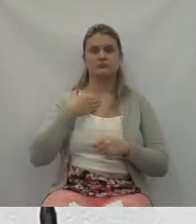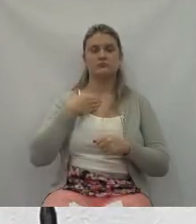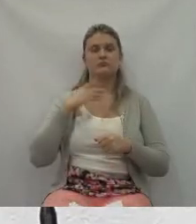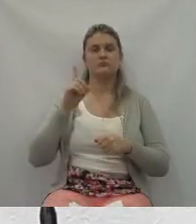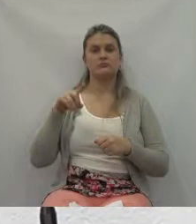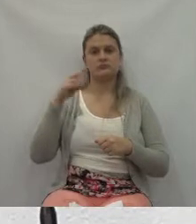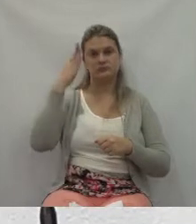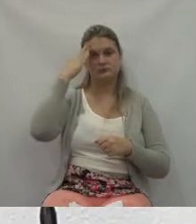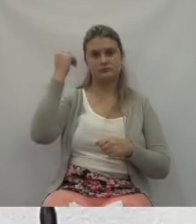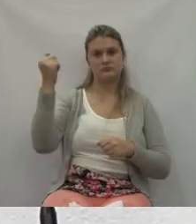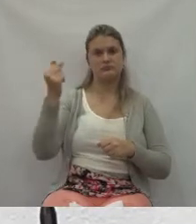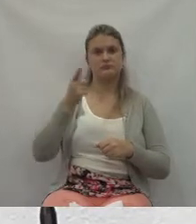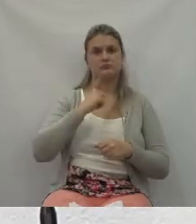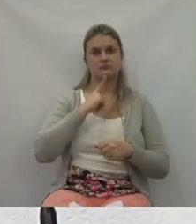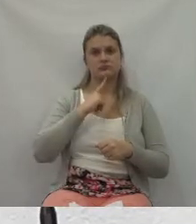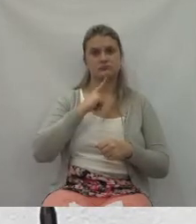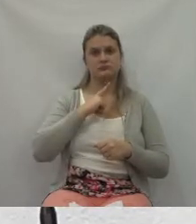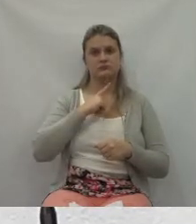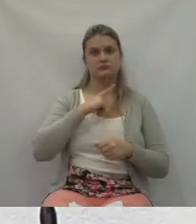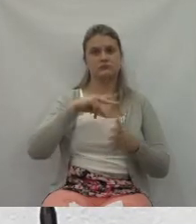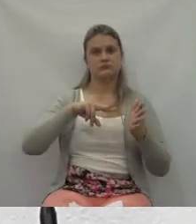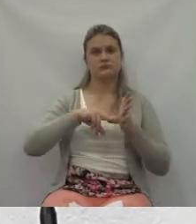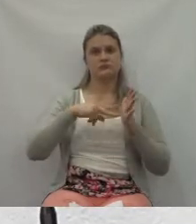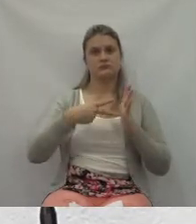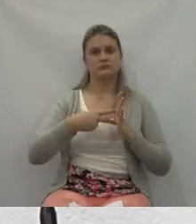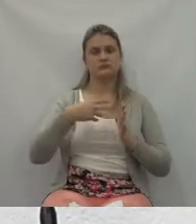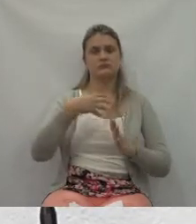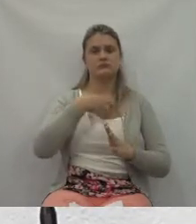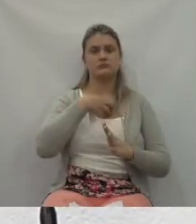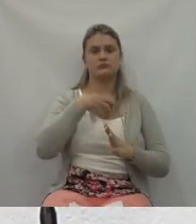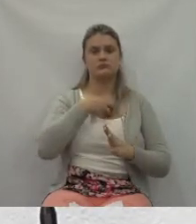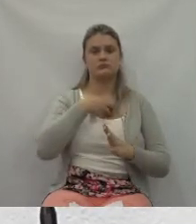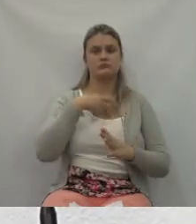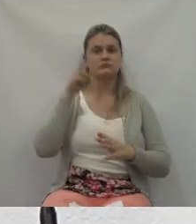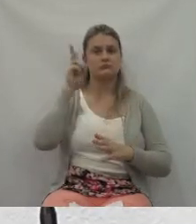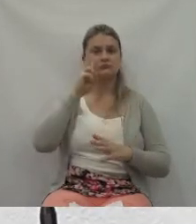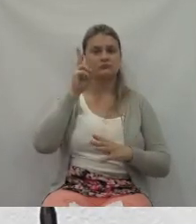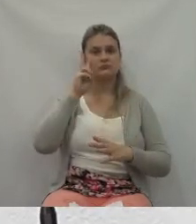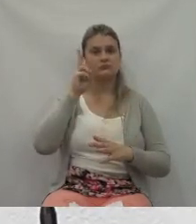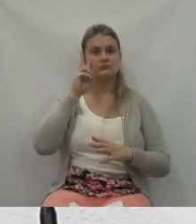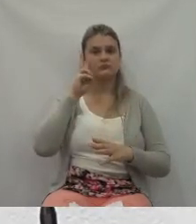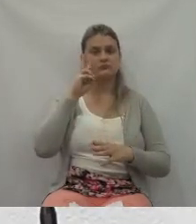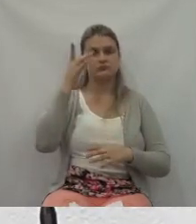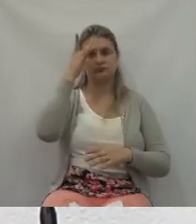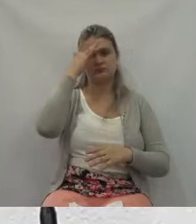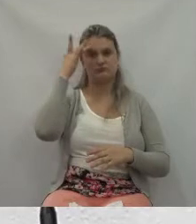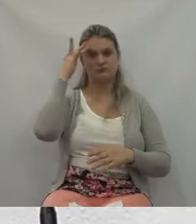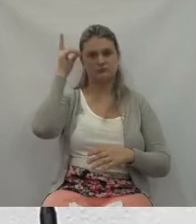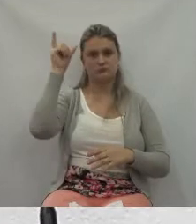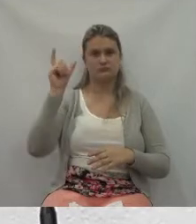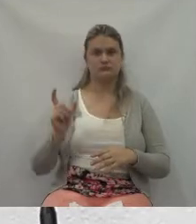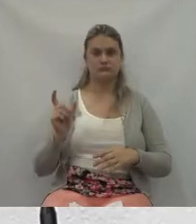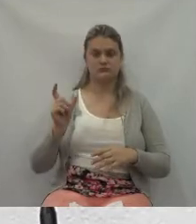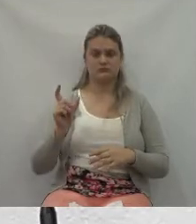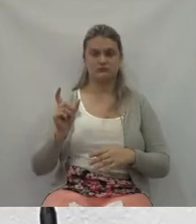profundo significado na história de uma pessoa, maiormente de um policial,